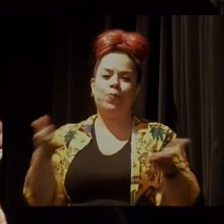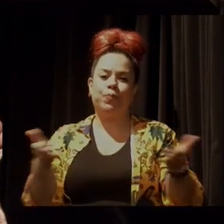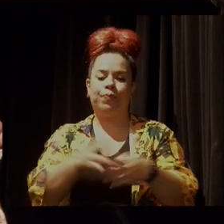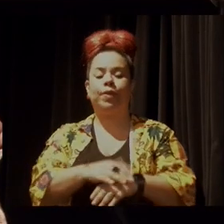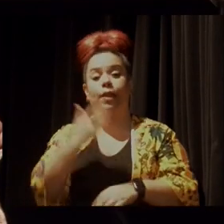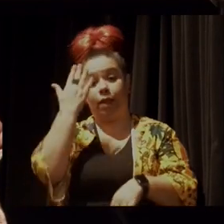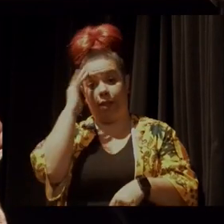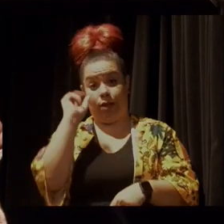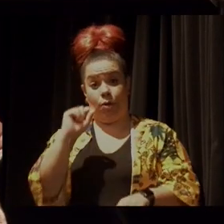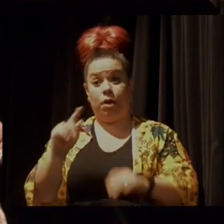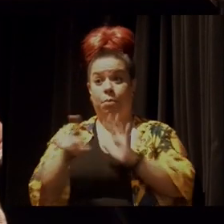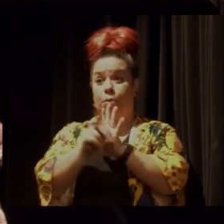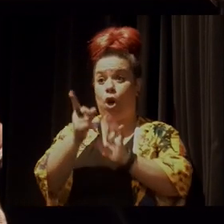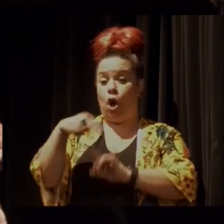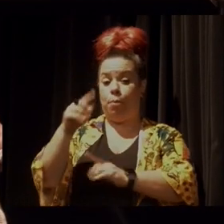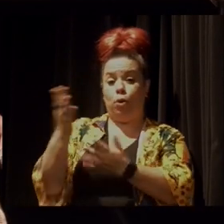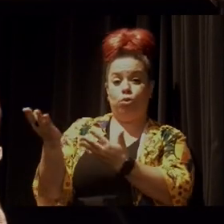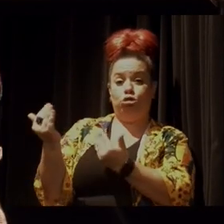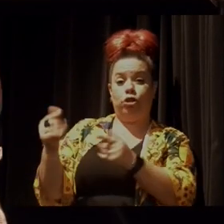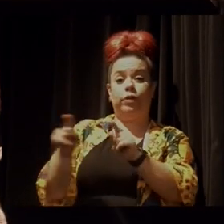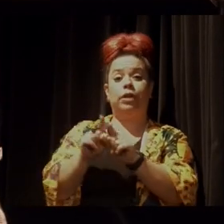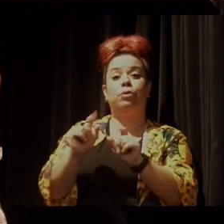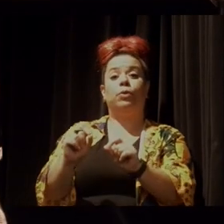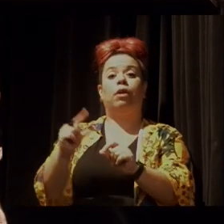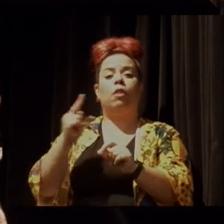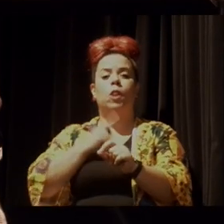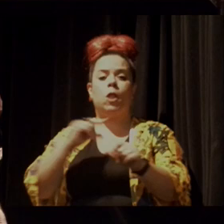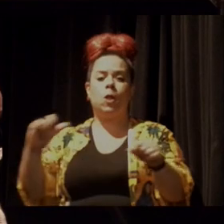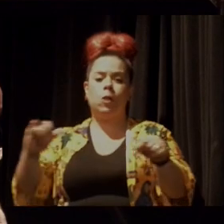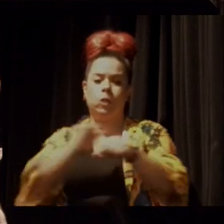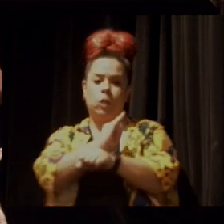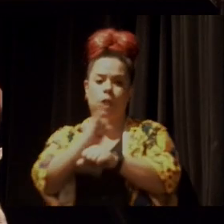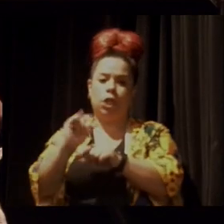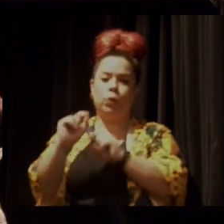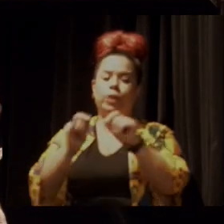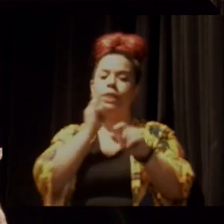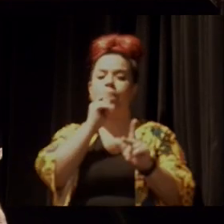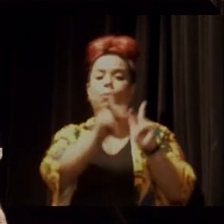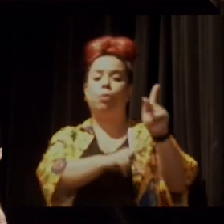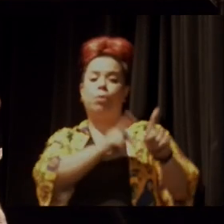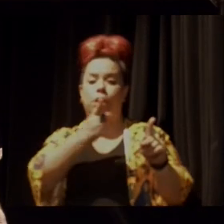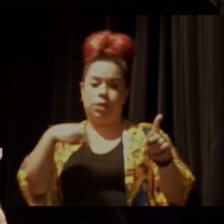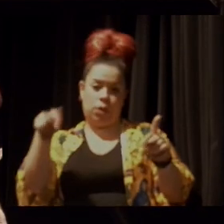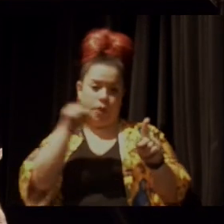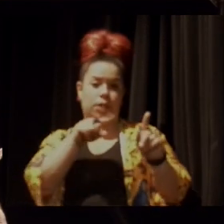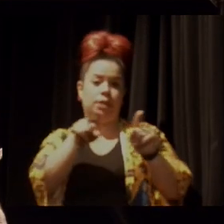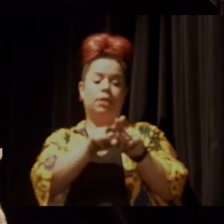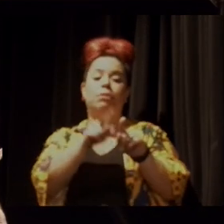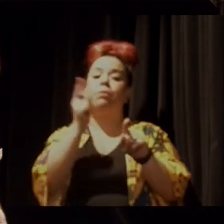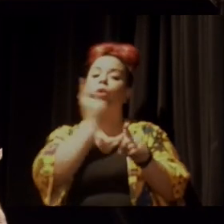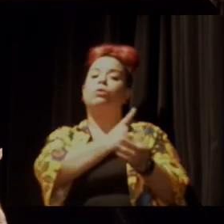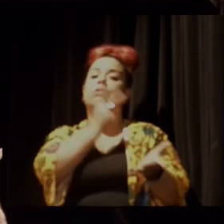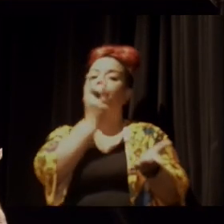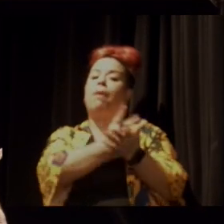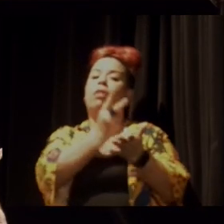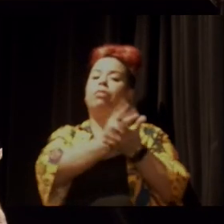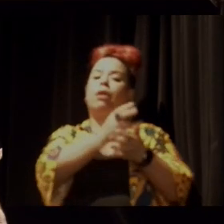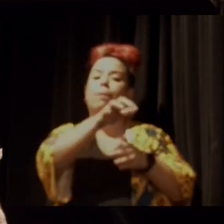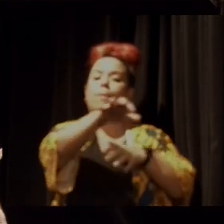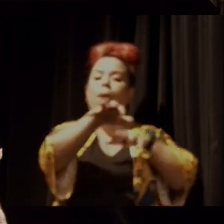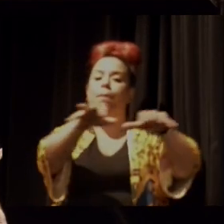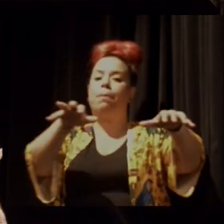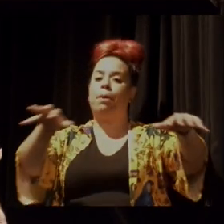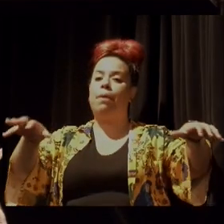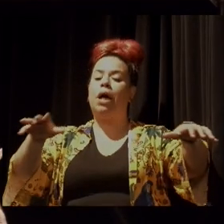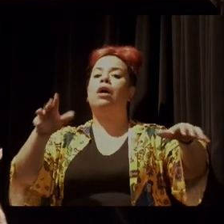entender que a juventude é estratégica, é uma população estratégica para manter território, para manter